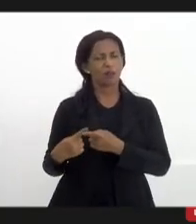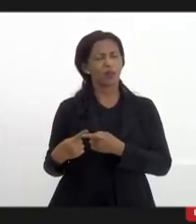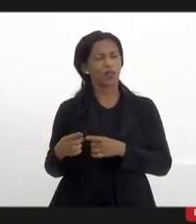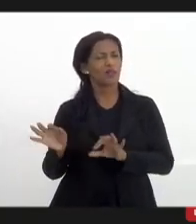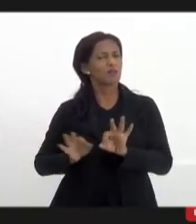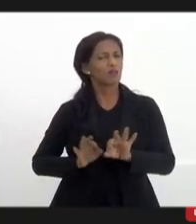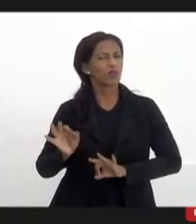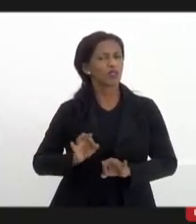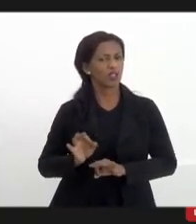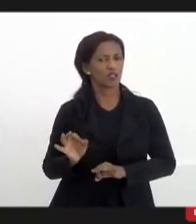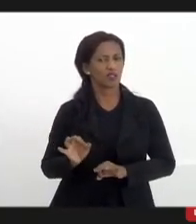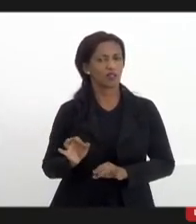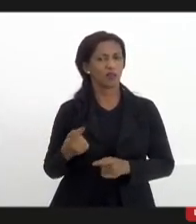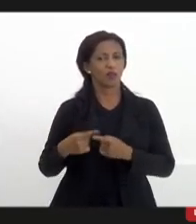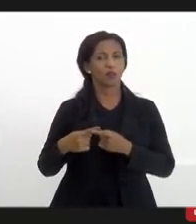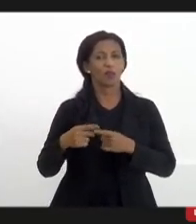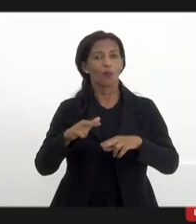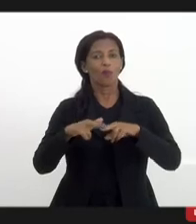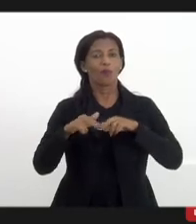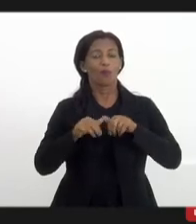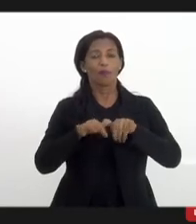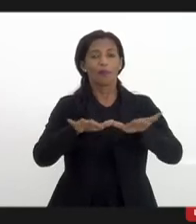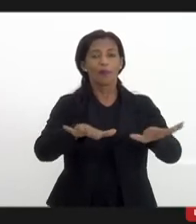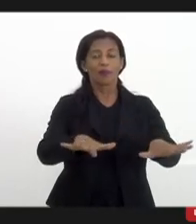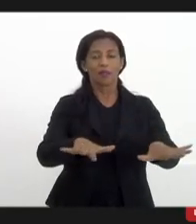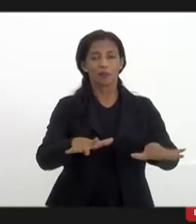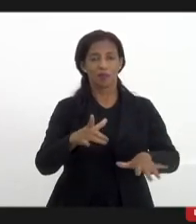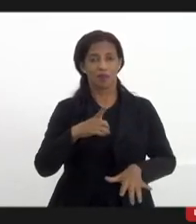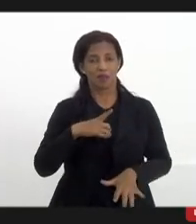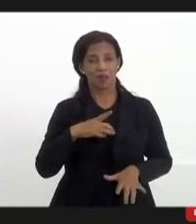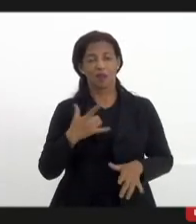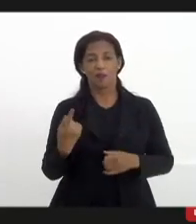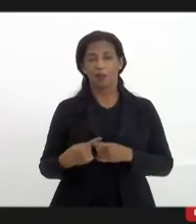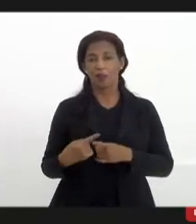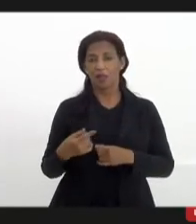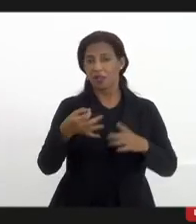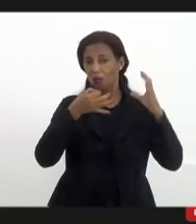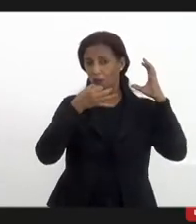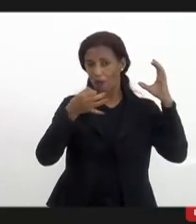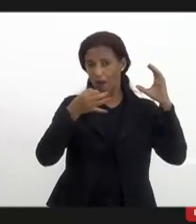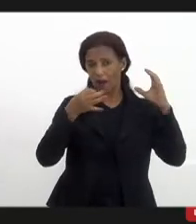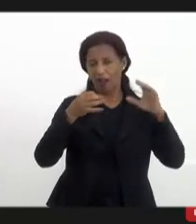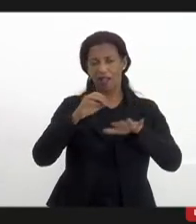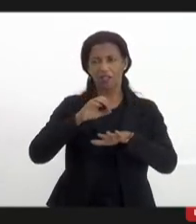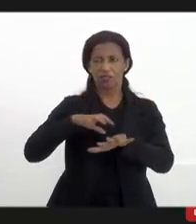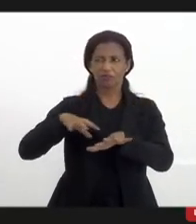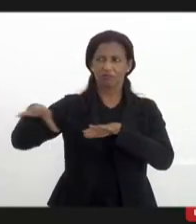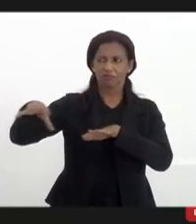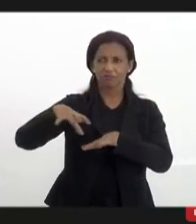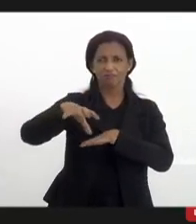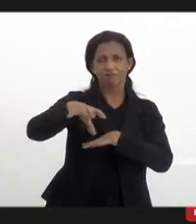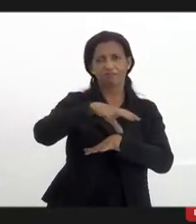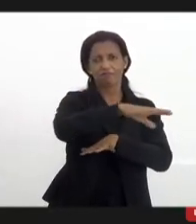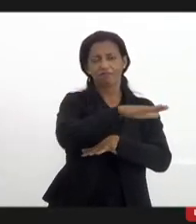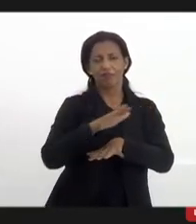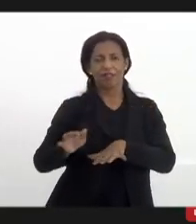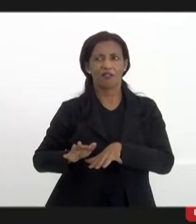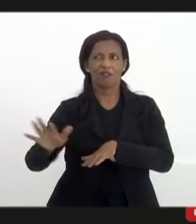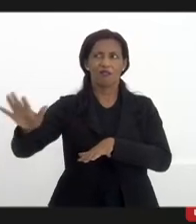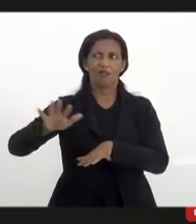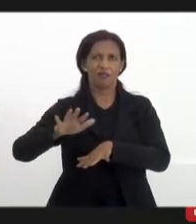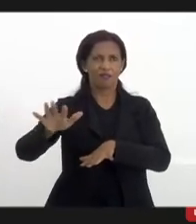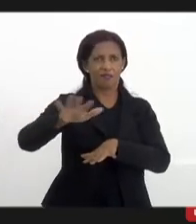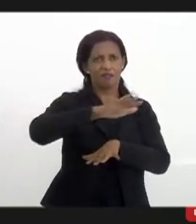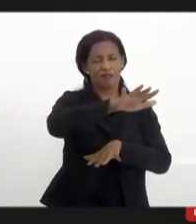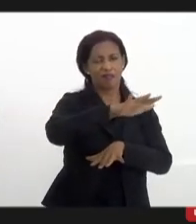projeto por causa da pandemia como a rádio fica aqui localizada em várias comunidades próximo a várias comunidades